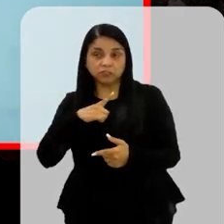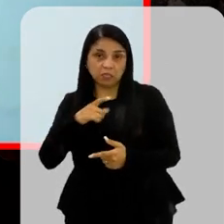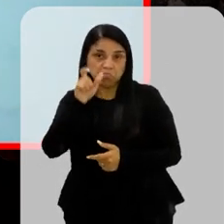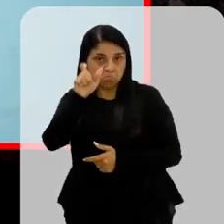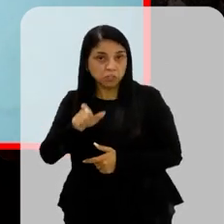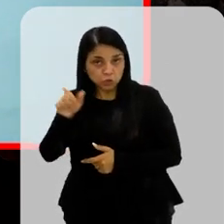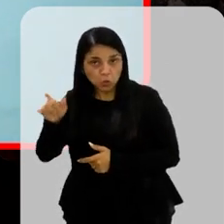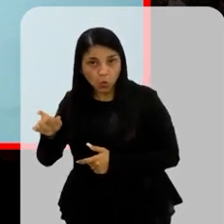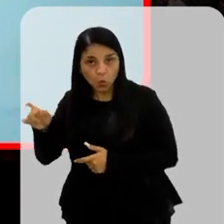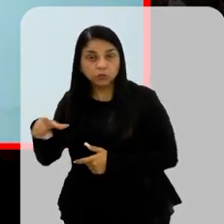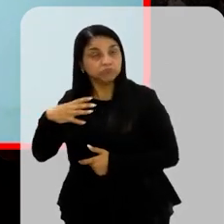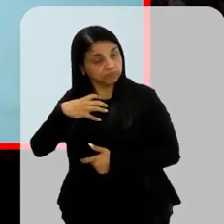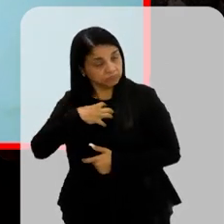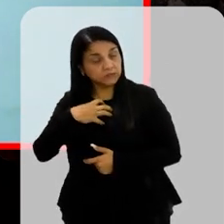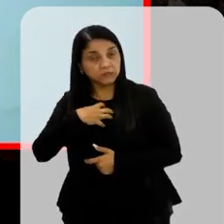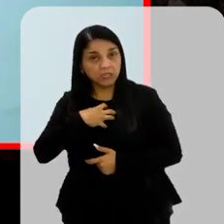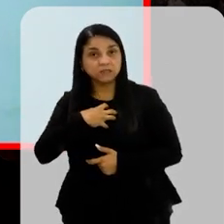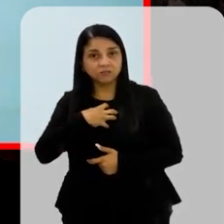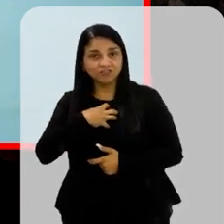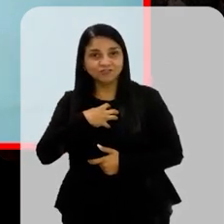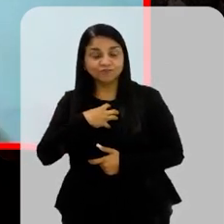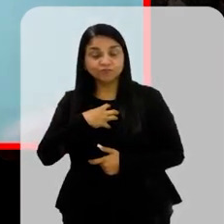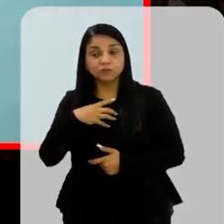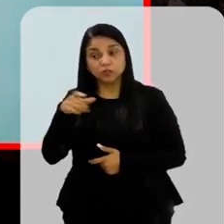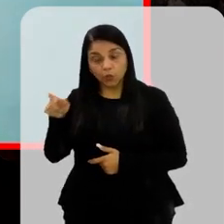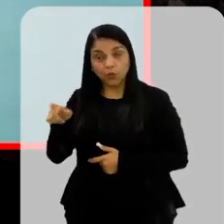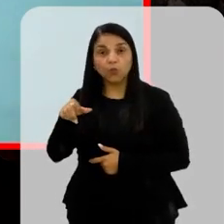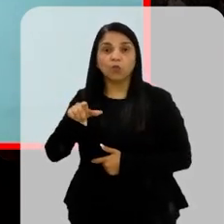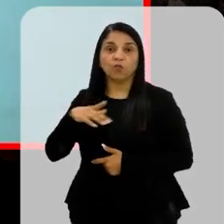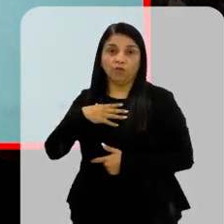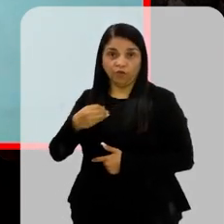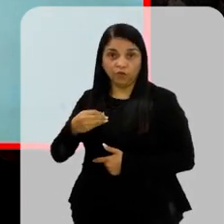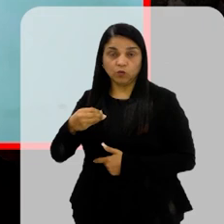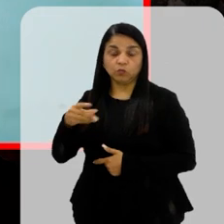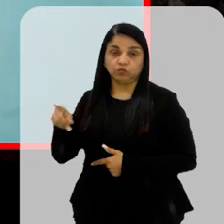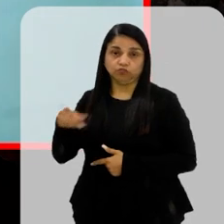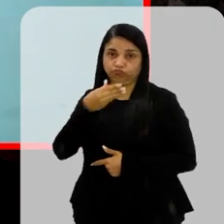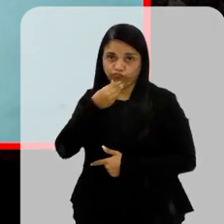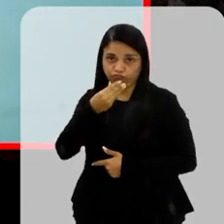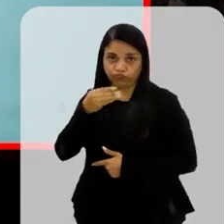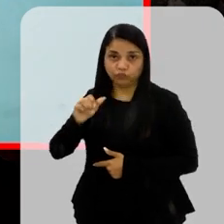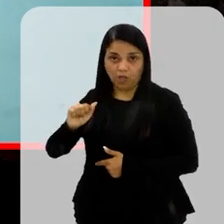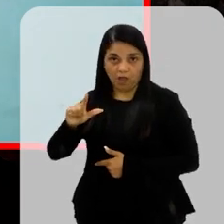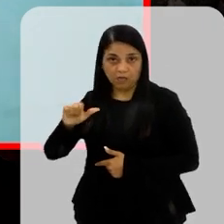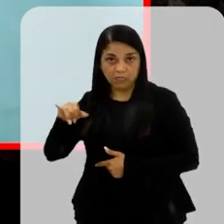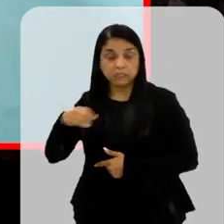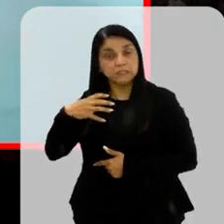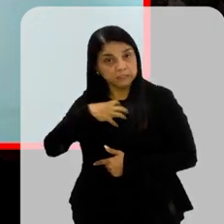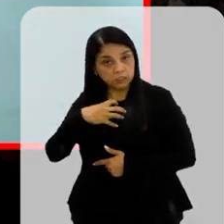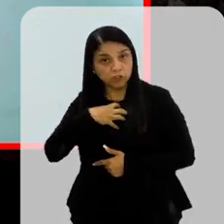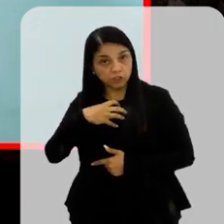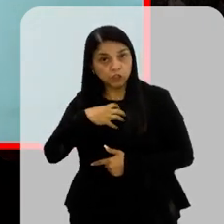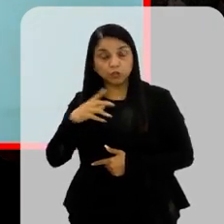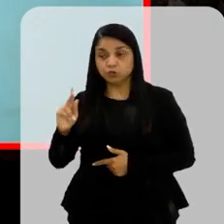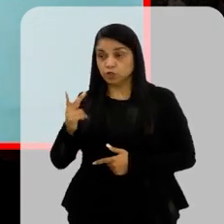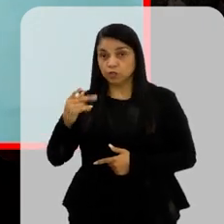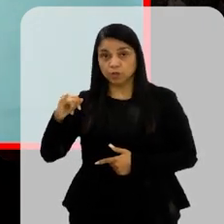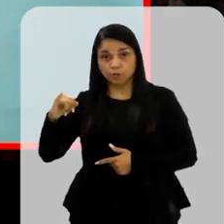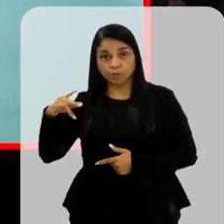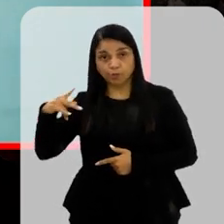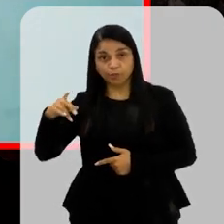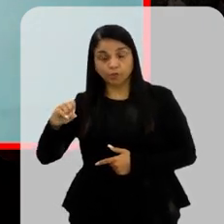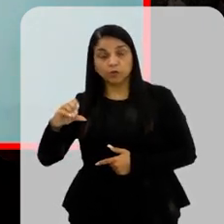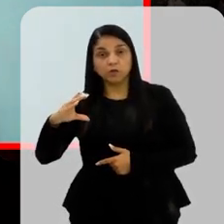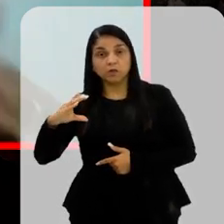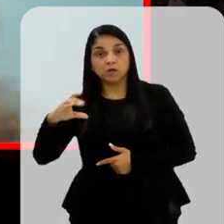tem aquelas Como o da Aline Que sente Então eles sentiam Aquele sintoma De hipoglicemia E daí a gente Já conseguia